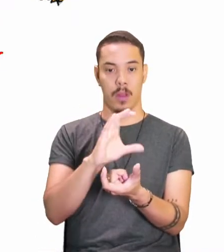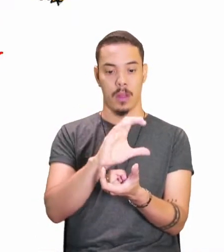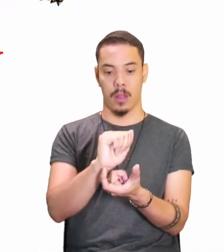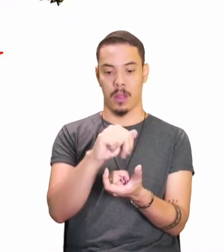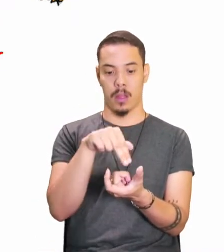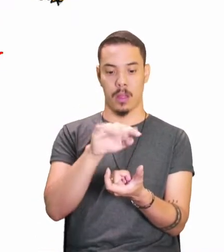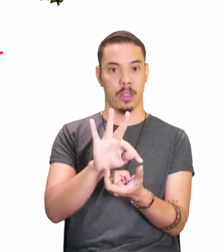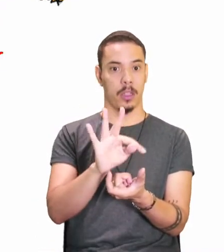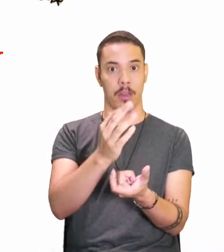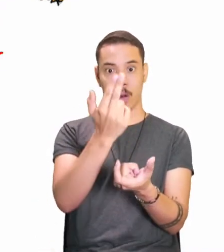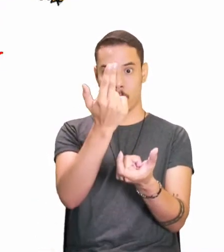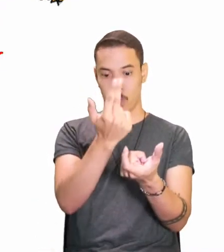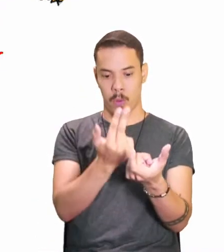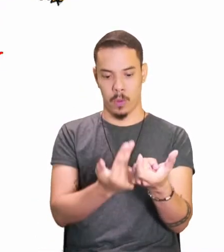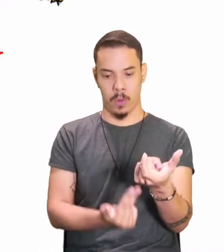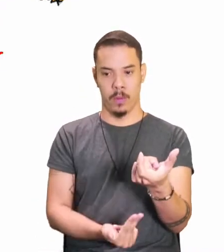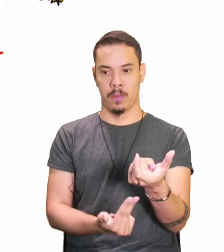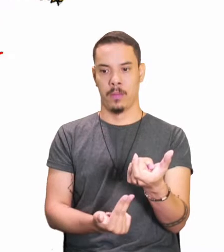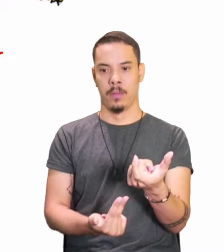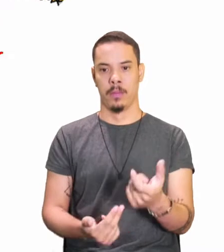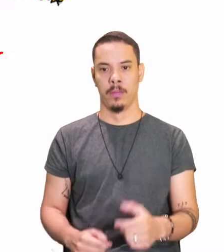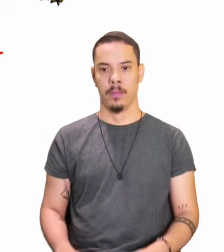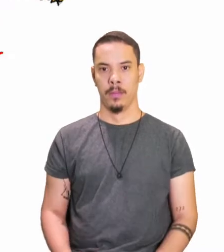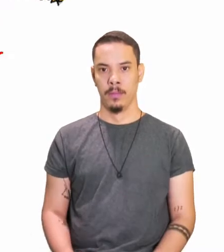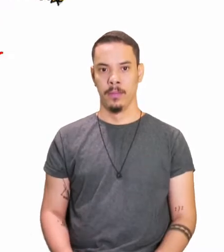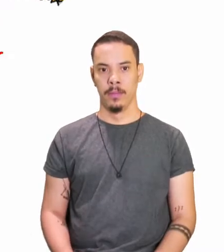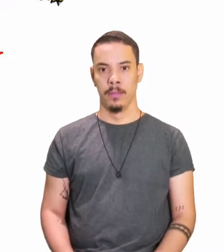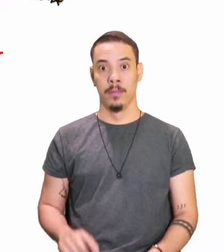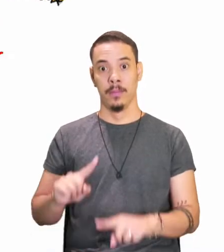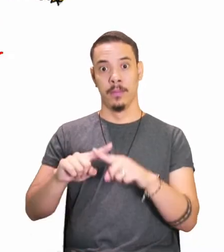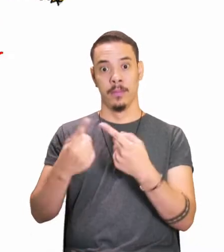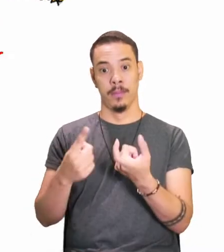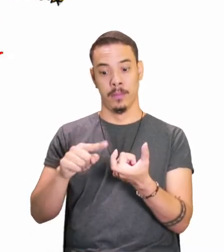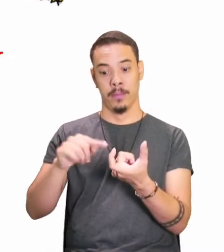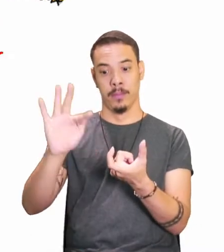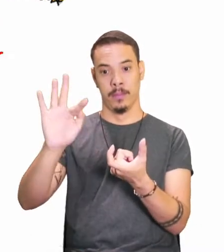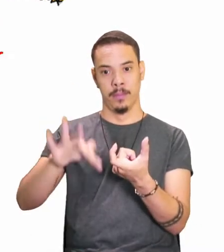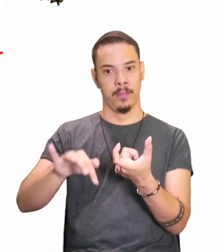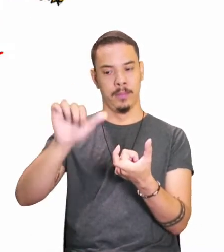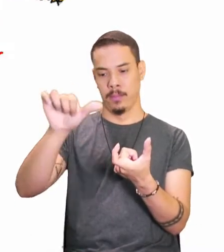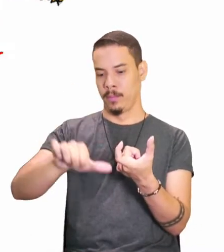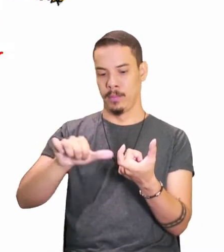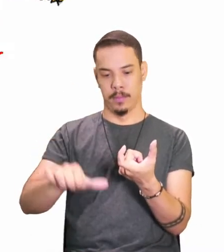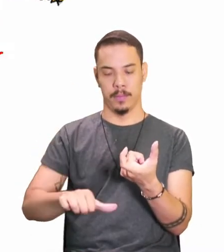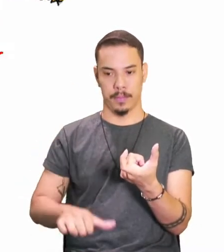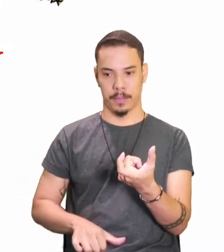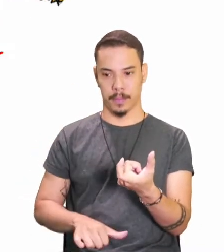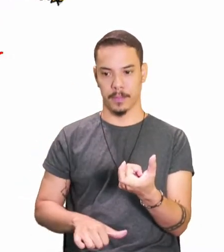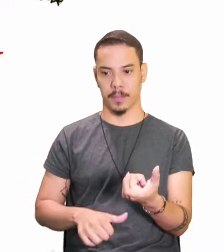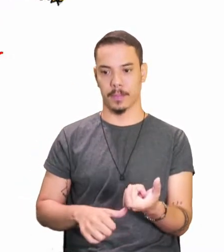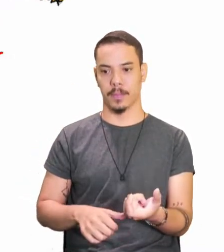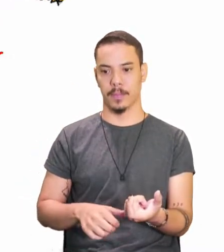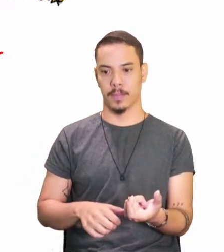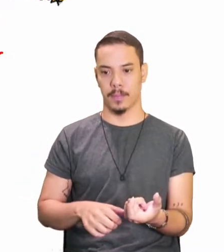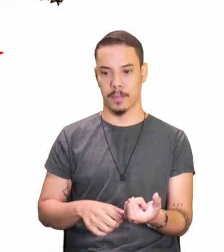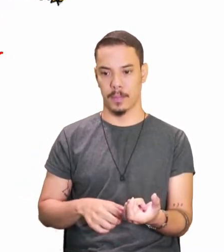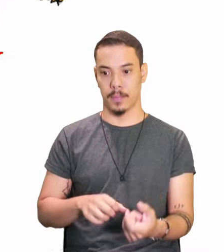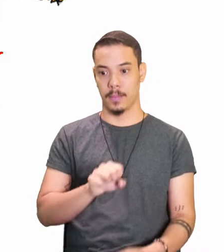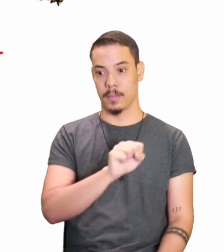Permaneceu o mesmo. Vai, eu quero pegar um outro verbo, da primeira